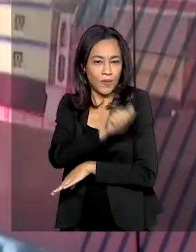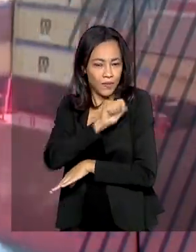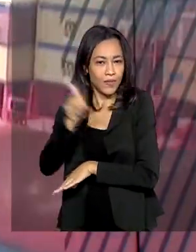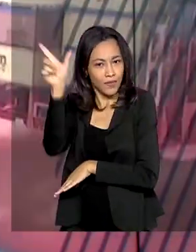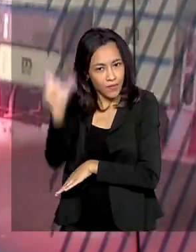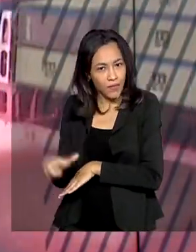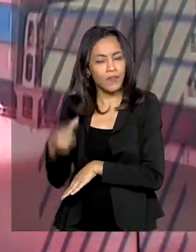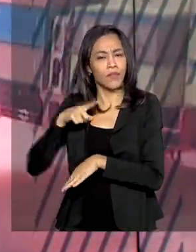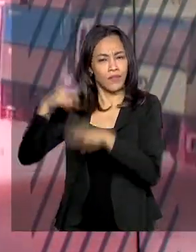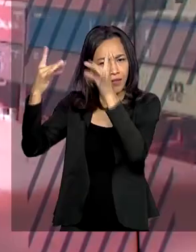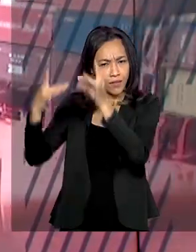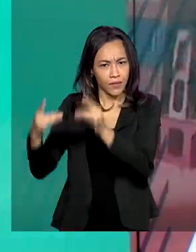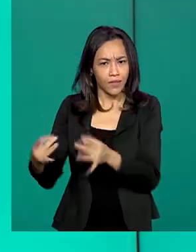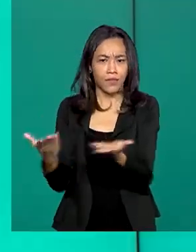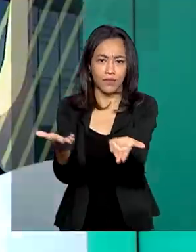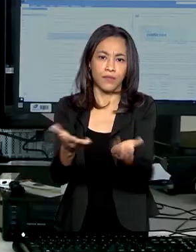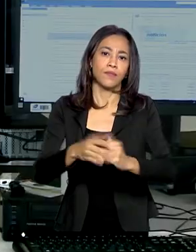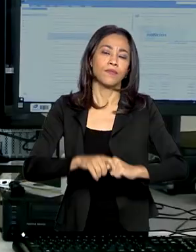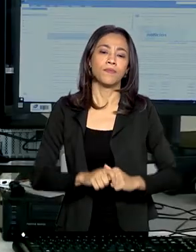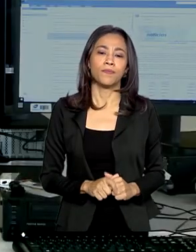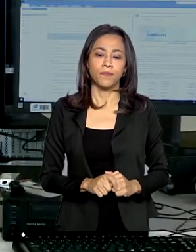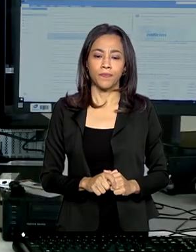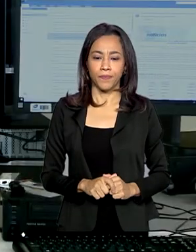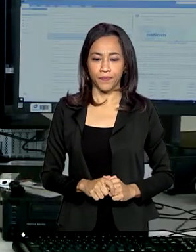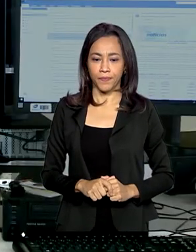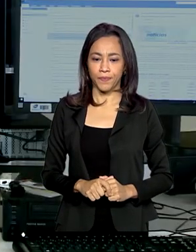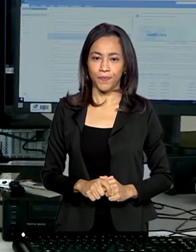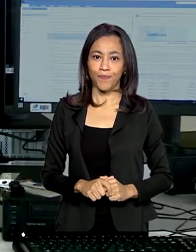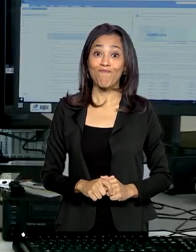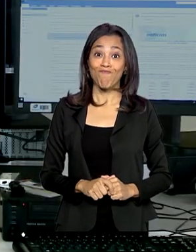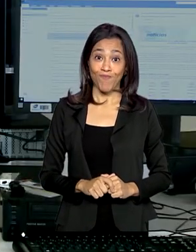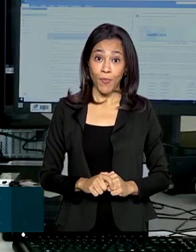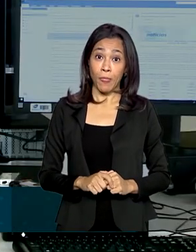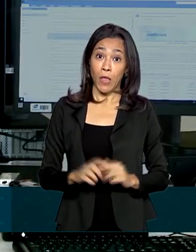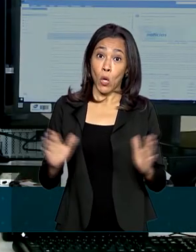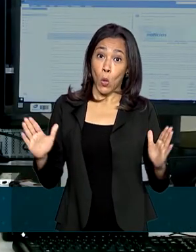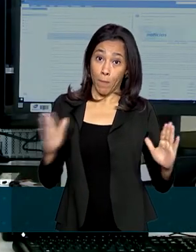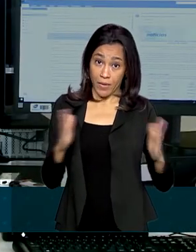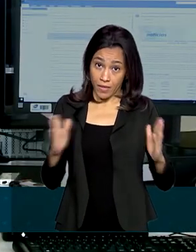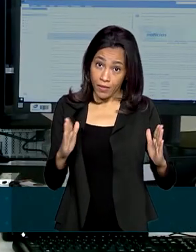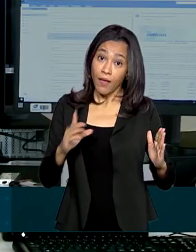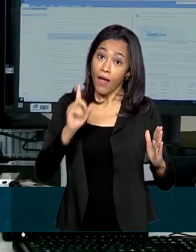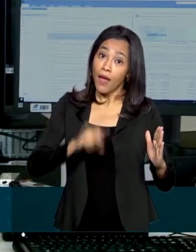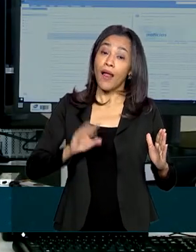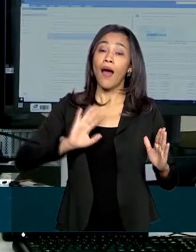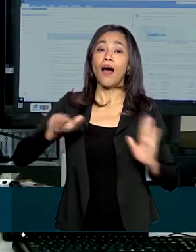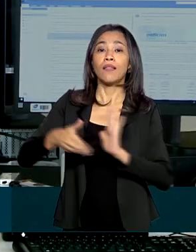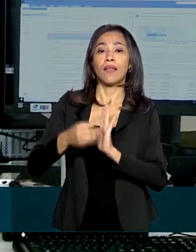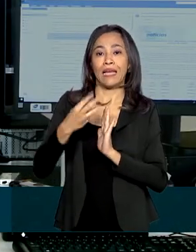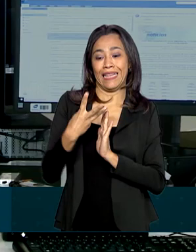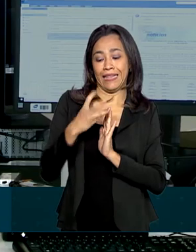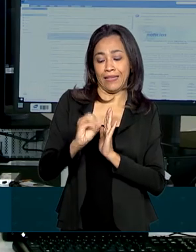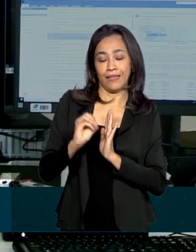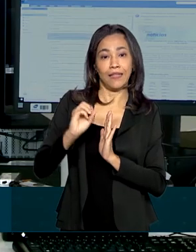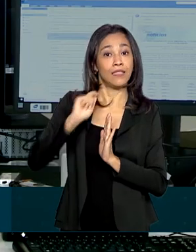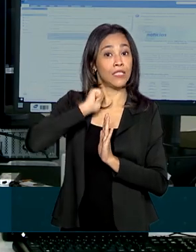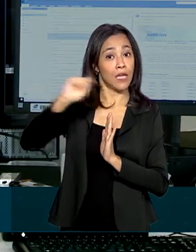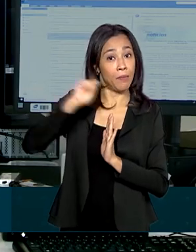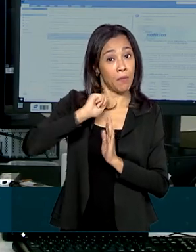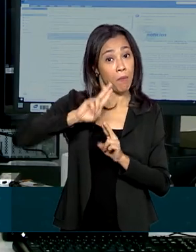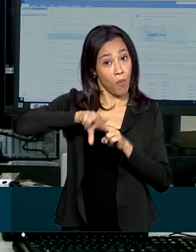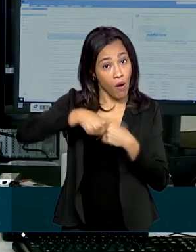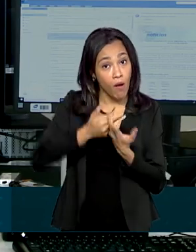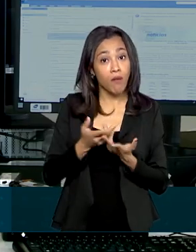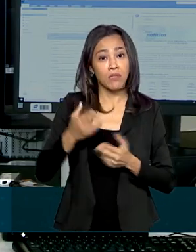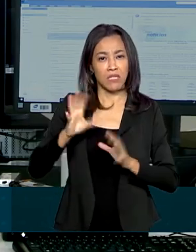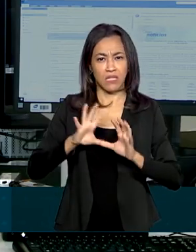Boiunga tem mais detalhes para a gente. O prazo inicial seria 30 de abril, mas por causa da pandemia, foi